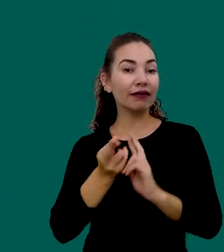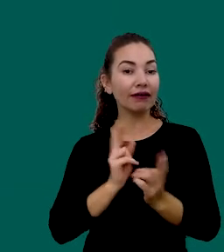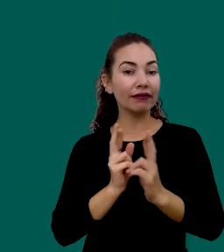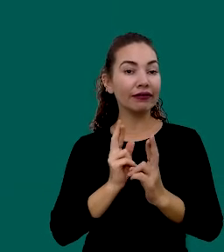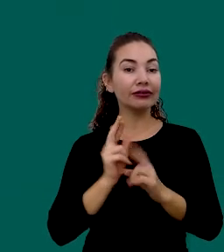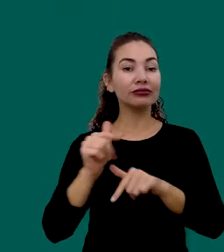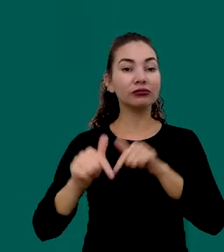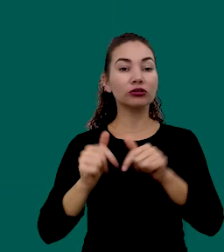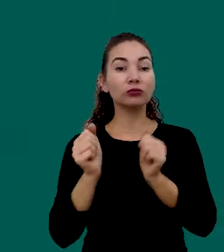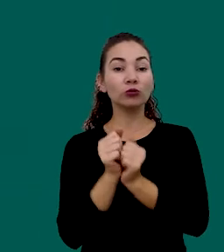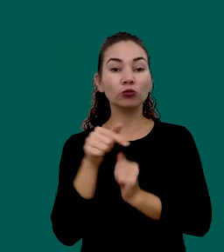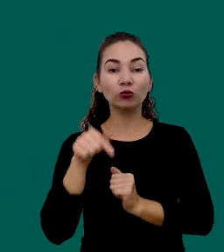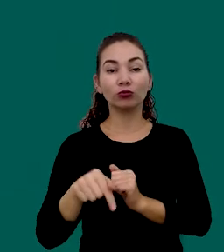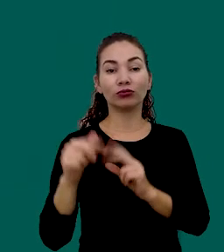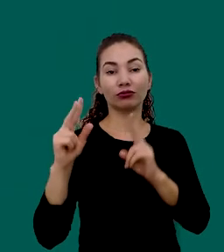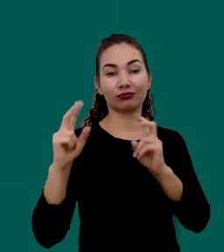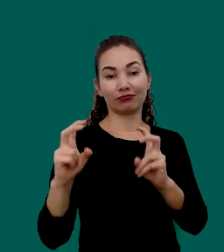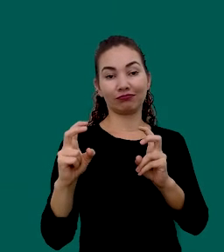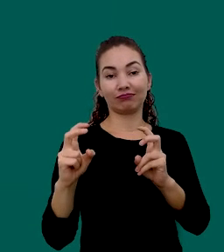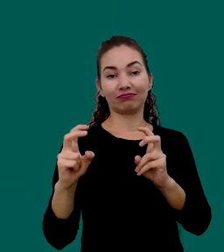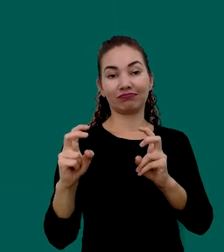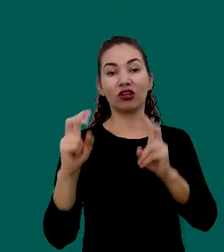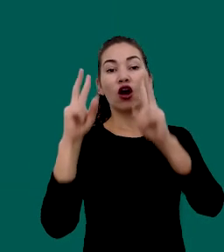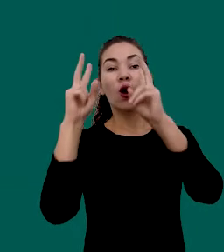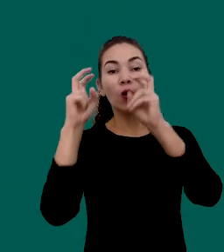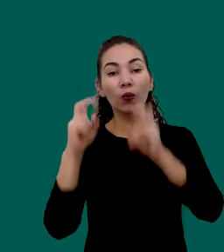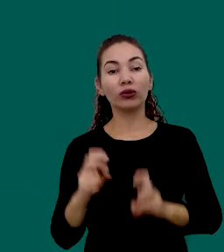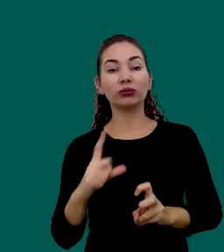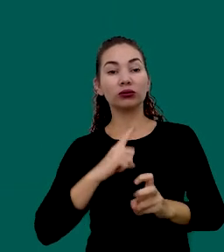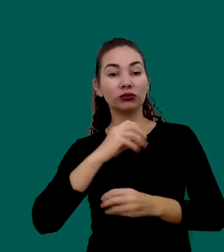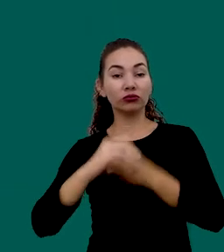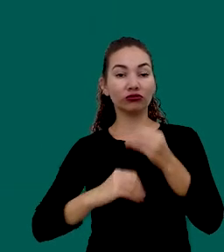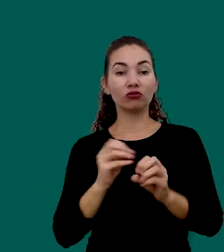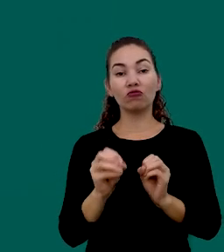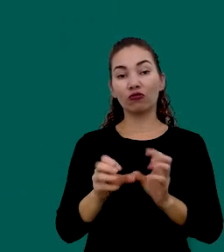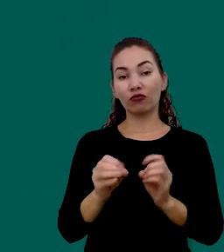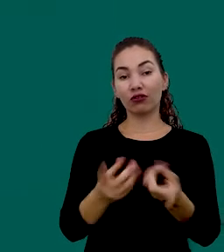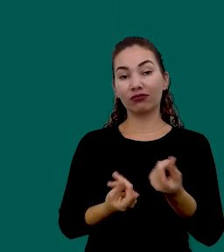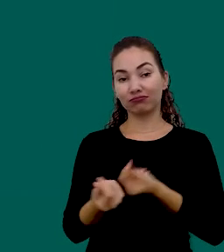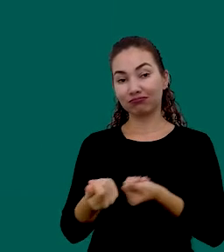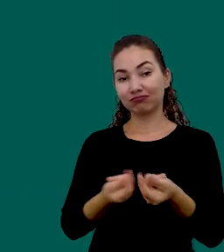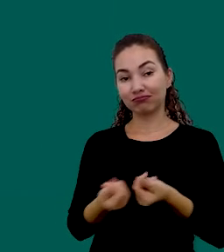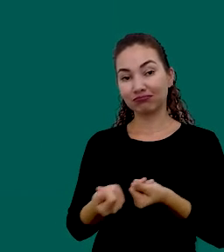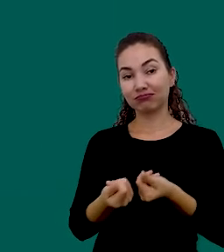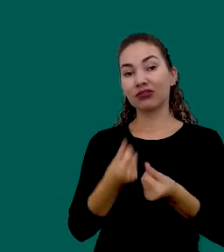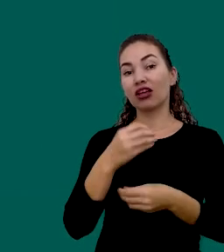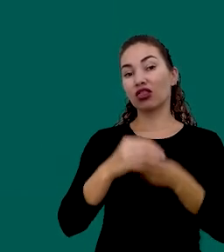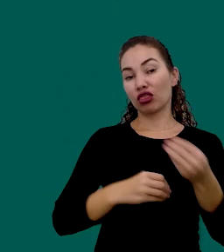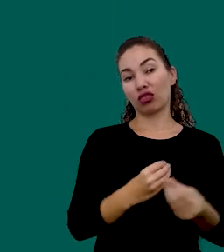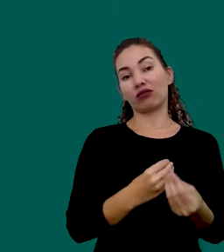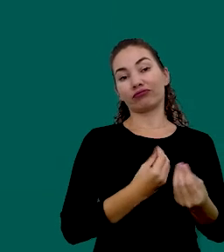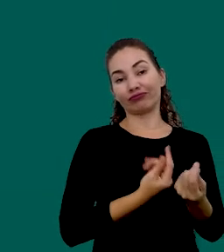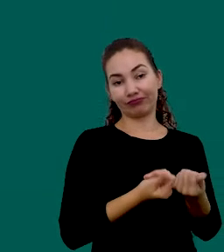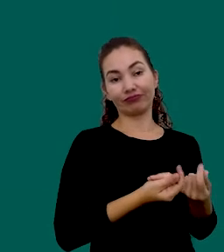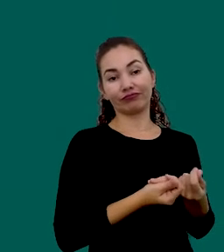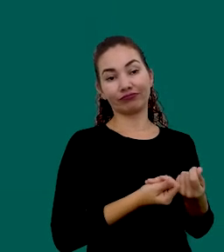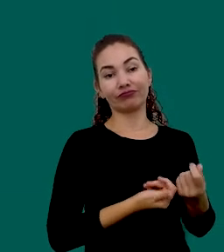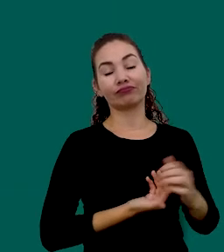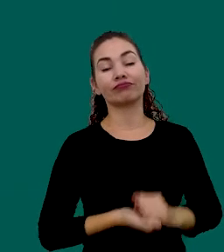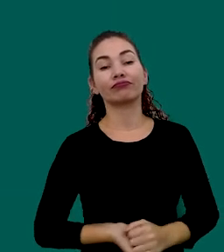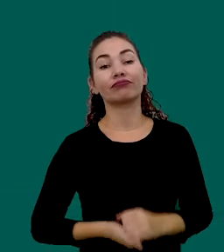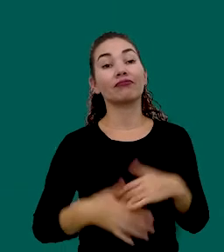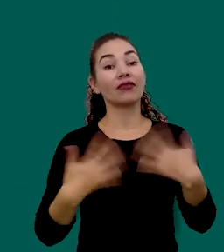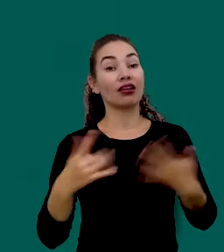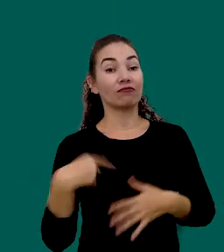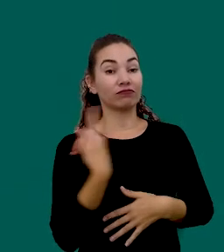Com o tema Com essas questões Que envolvem A educação financeira Que envolvem Finanças Então